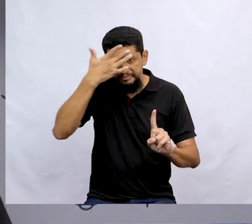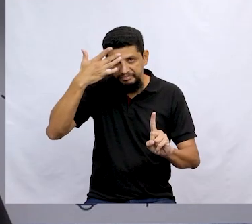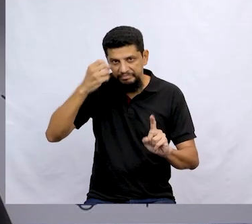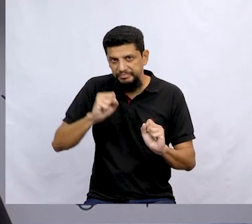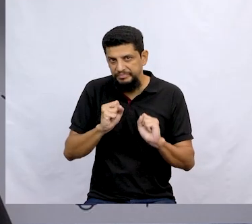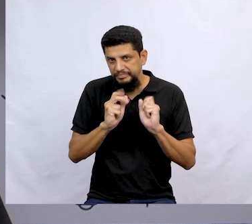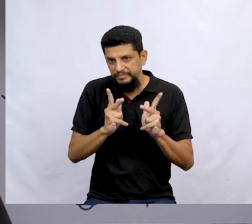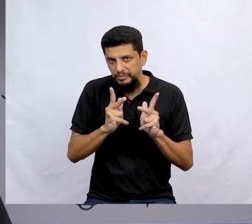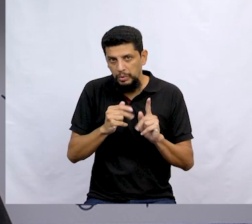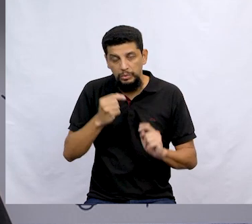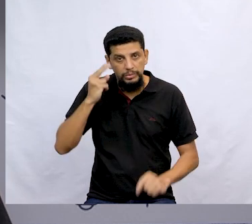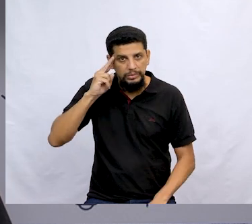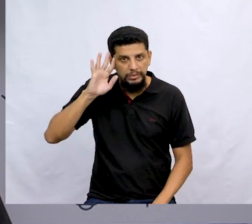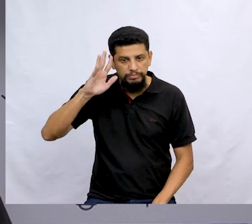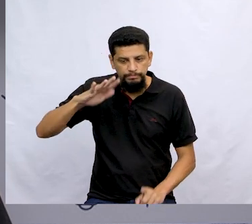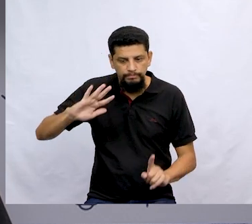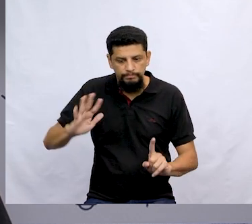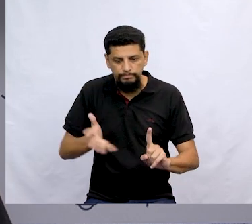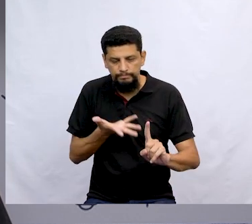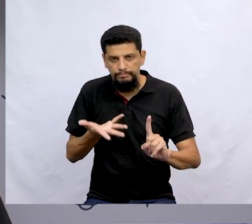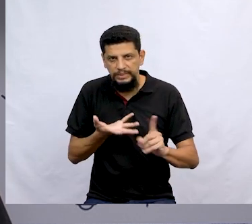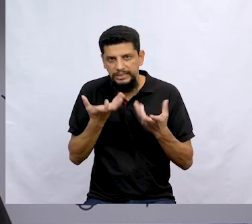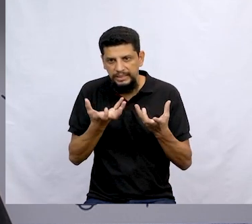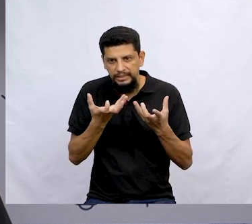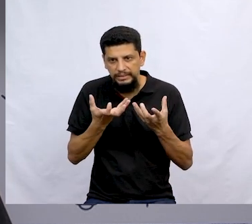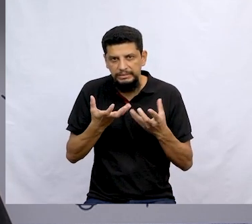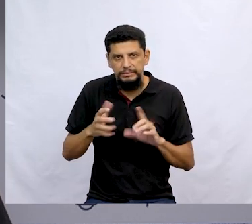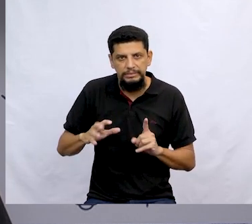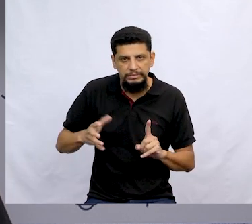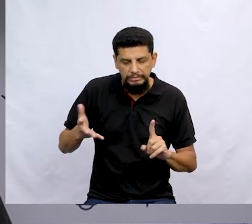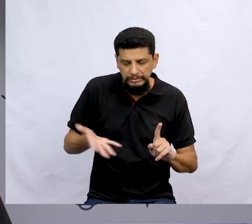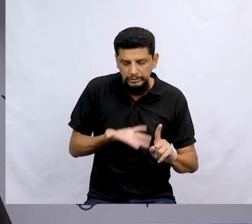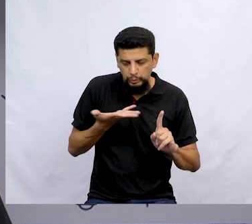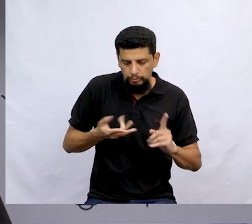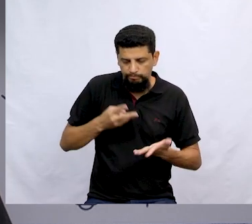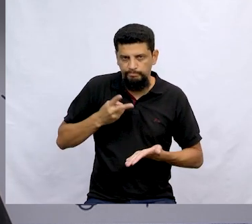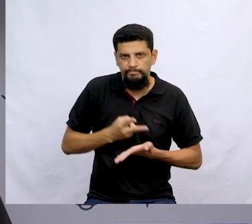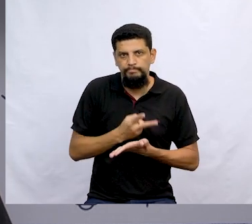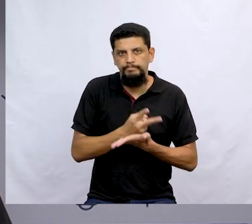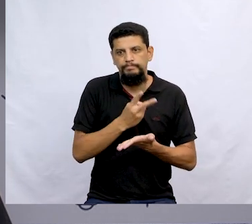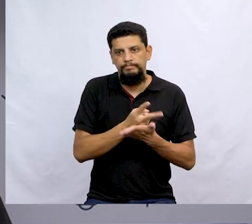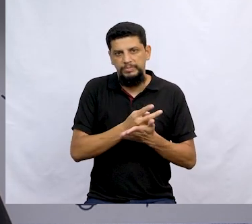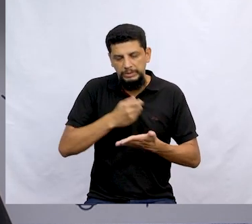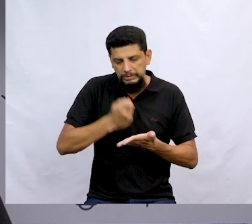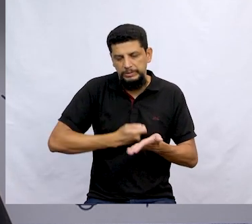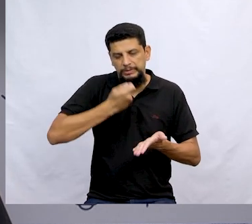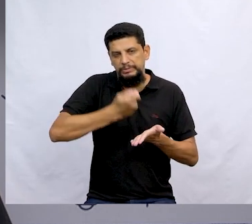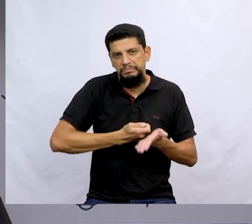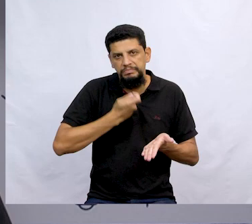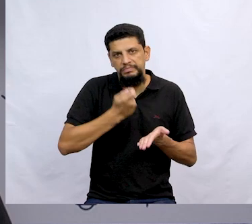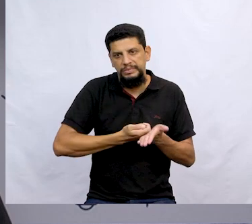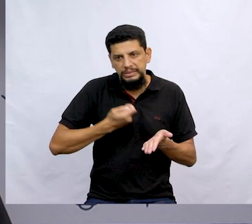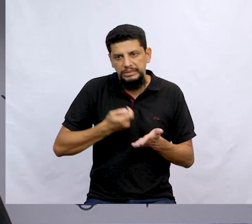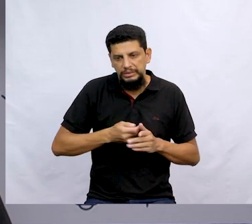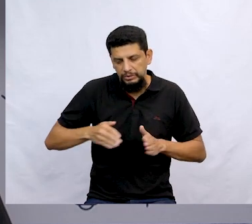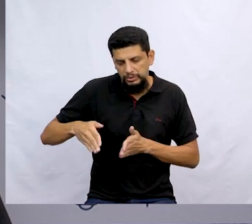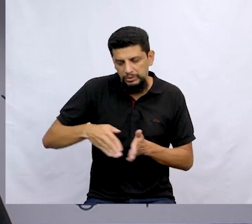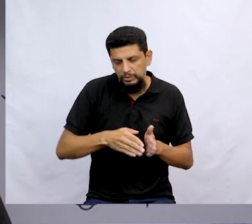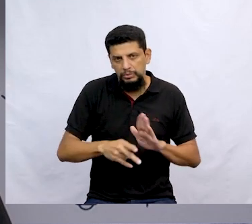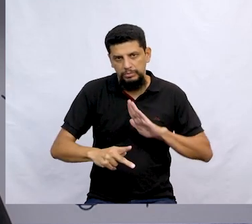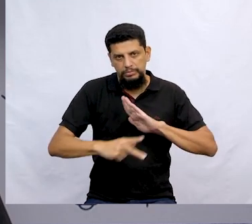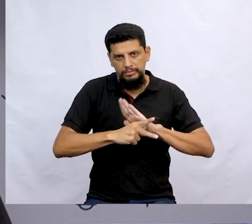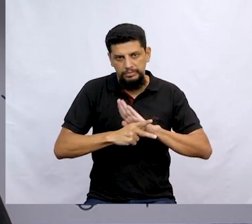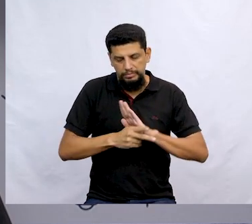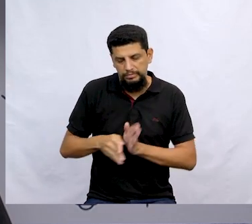Então, o sonho nos motiva. Aquilo que a gente quer nos move a continuar, a continuar lutando, a continuar seguindo o nosso